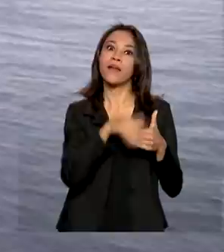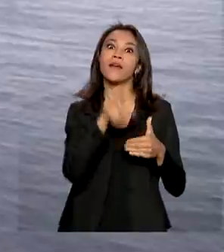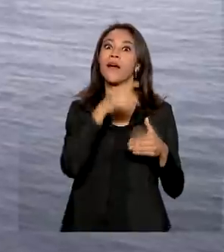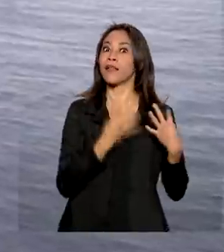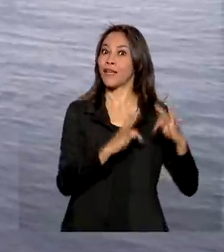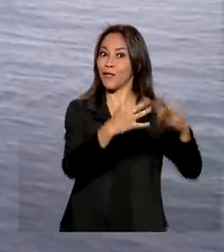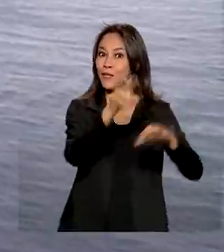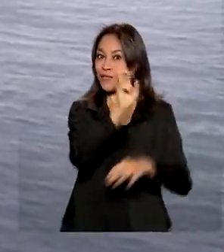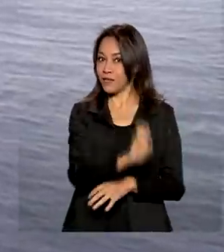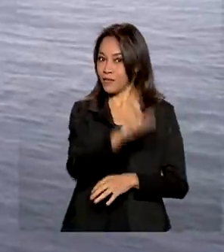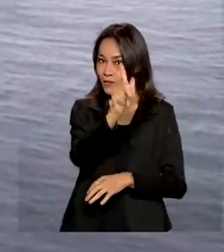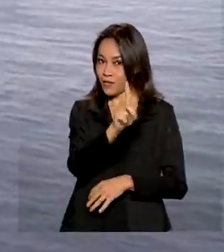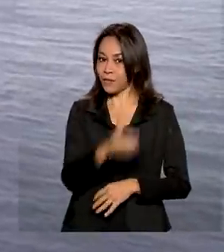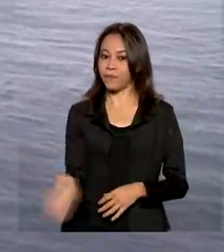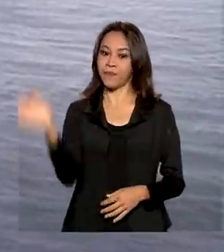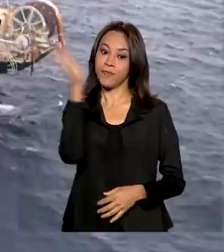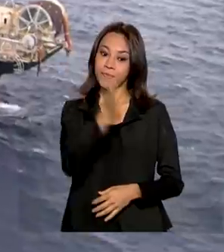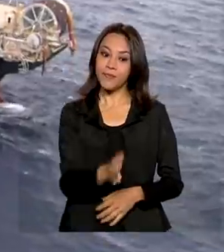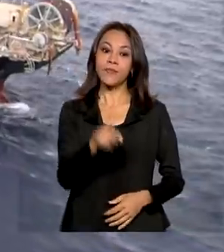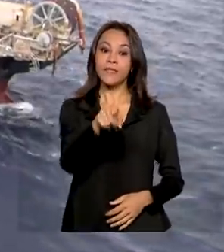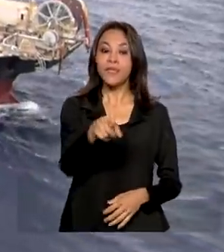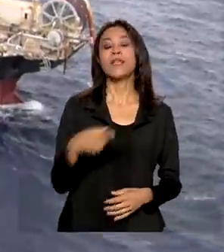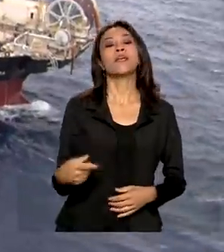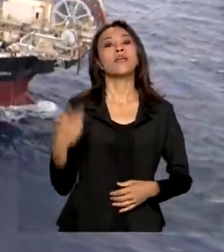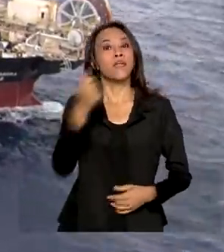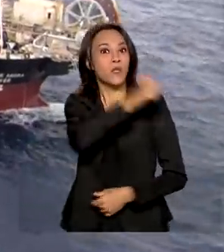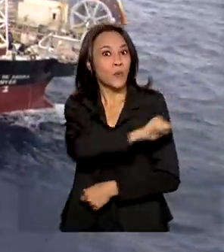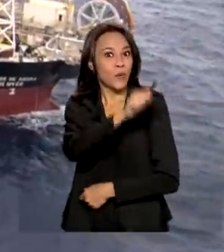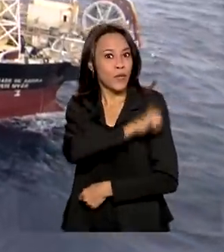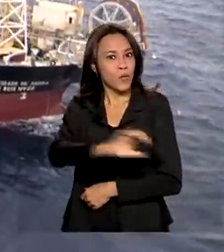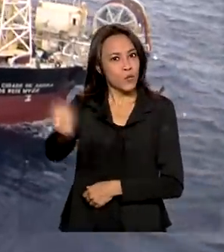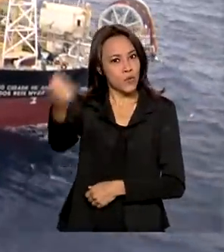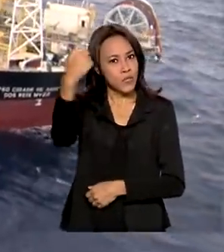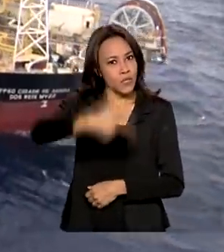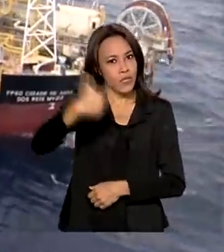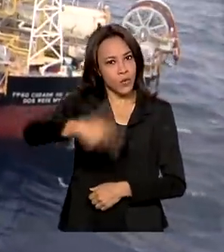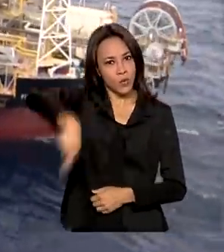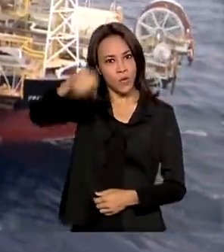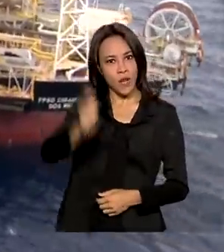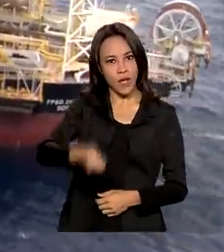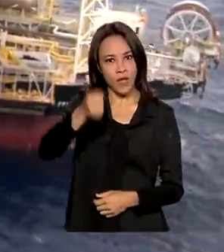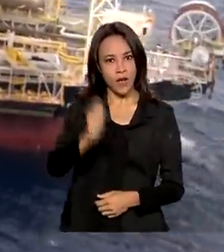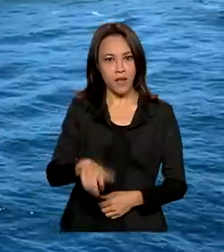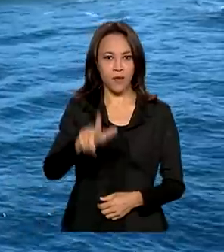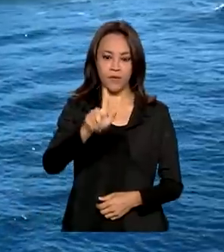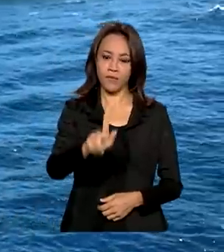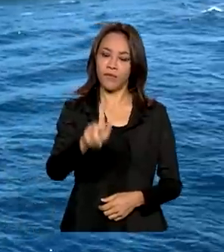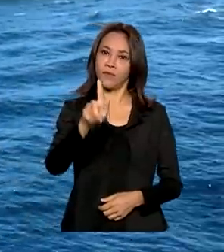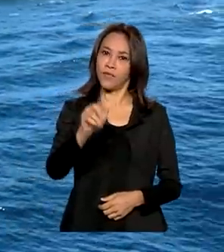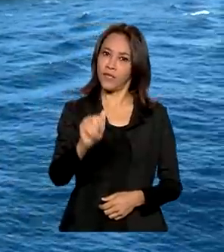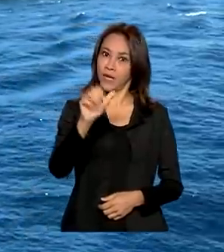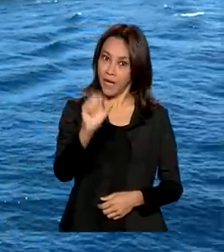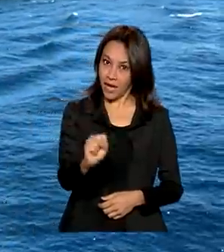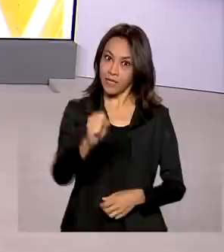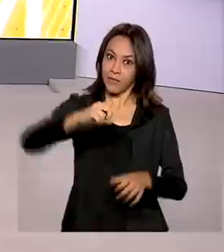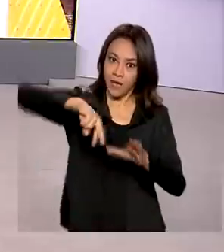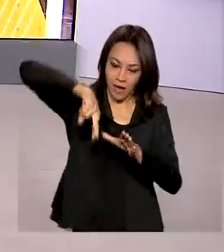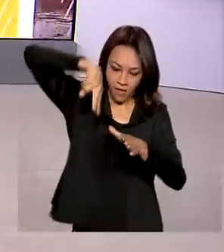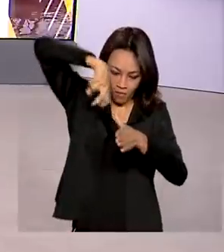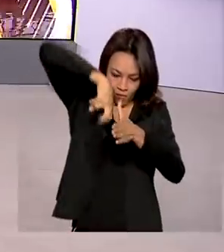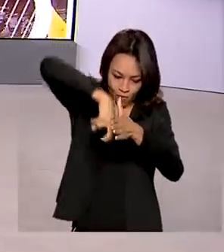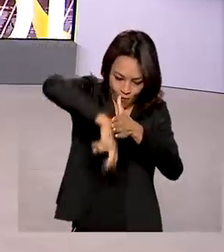E no Rio de Janeiro, acontece o segundo maior leilão de petróleo e gás natural para a exploração do pré-sal.